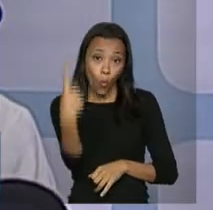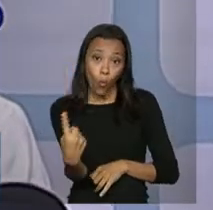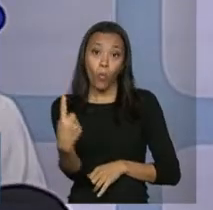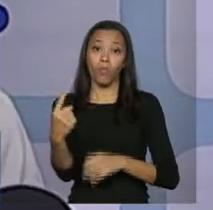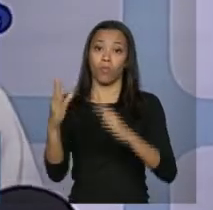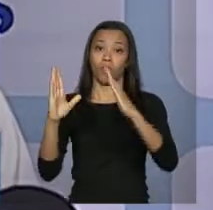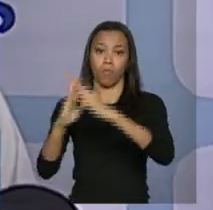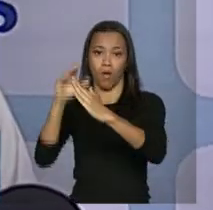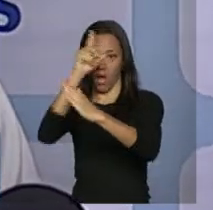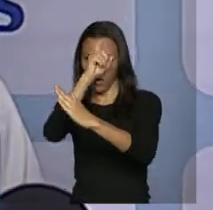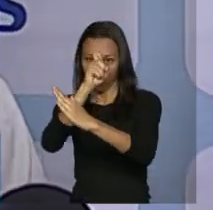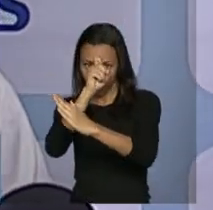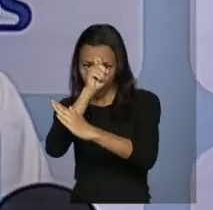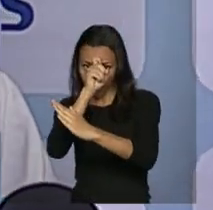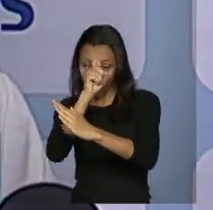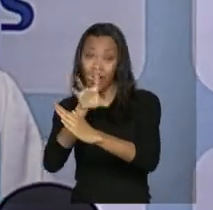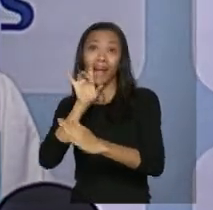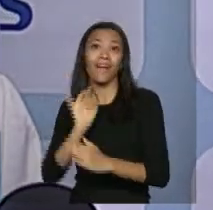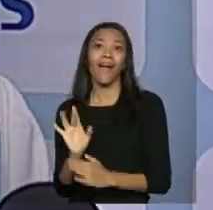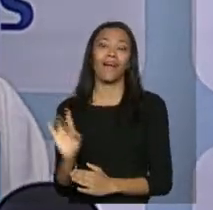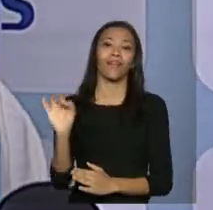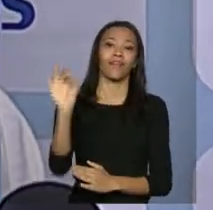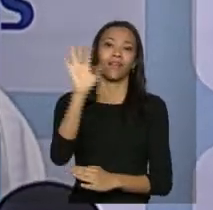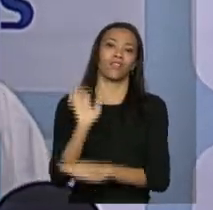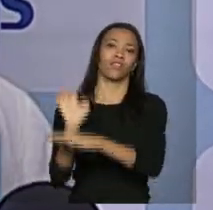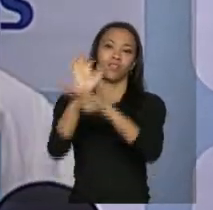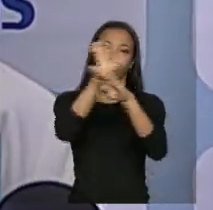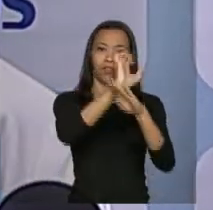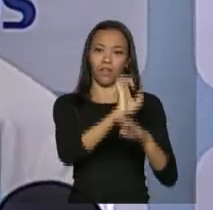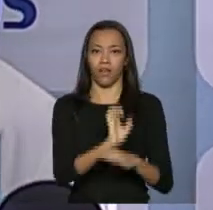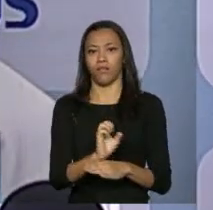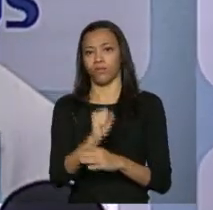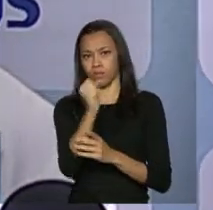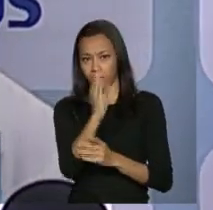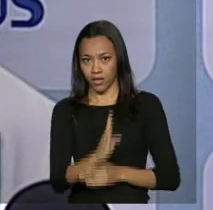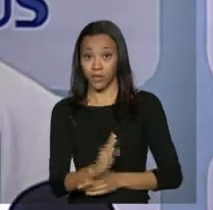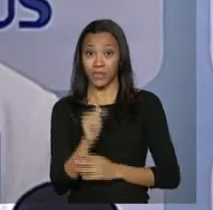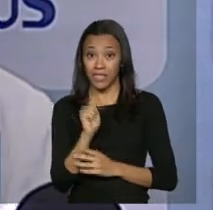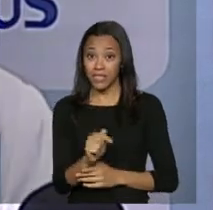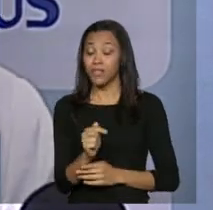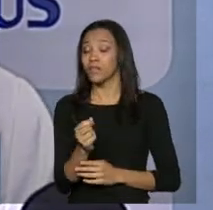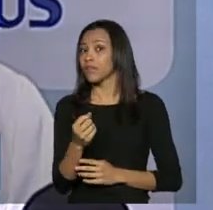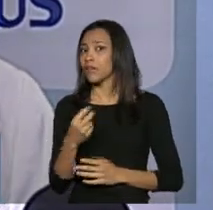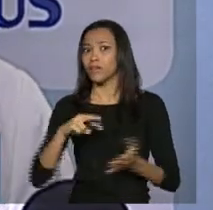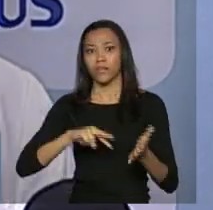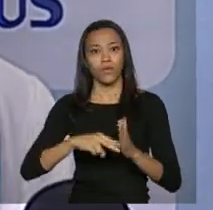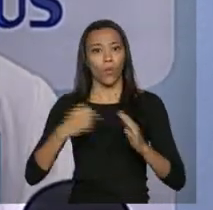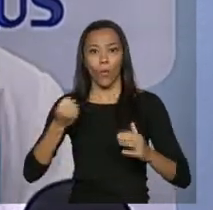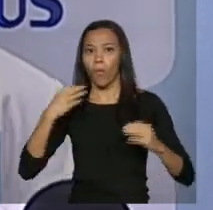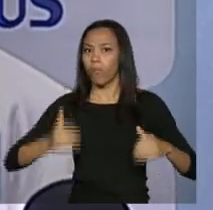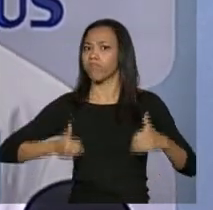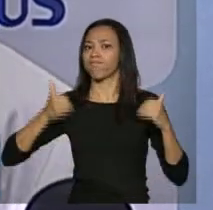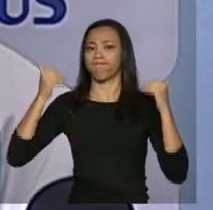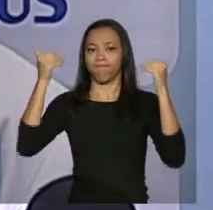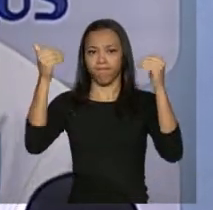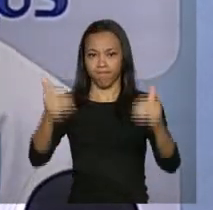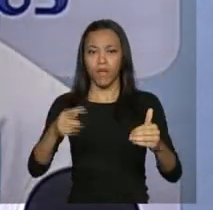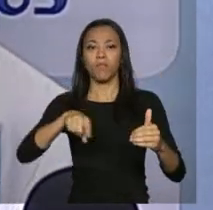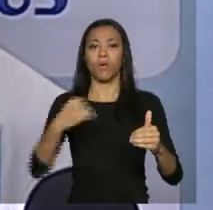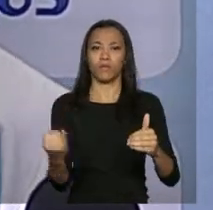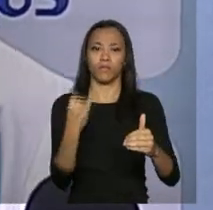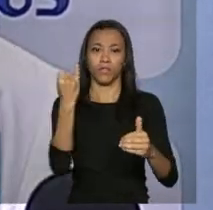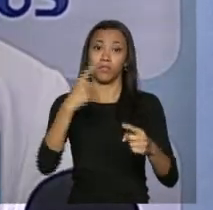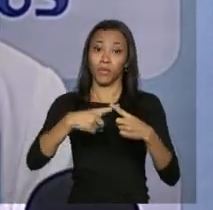leite tem para cada um dos estados brasileiros. Isso é um avanço significativo, porque passa a se constituir enquanto uma